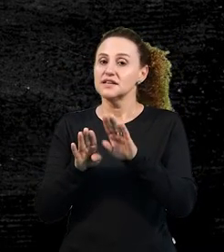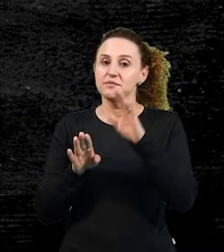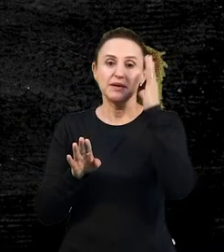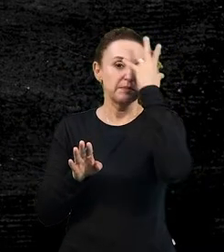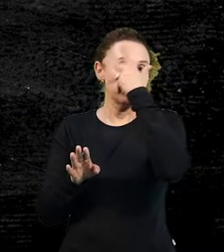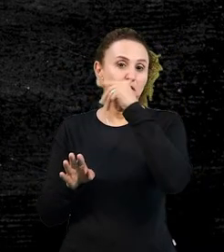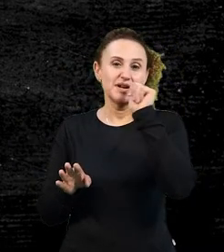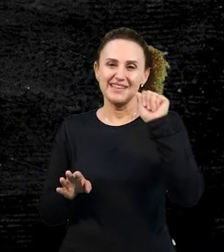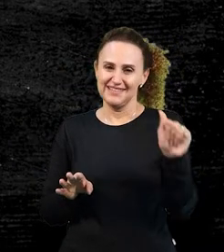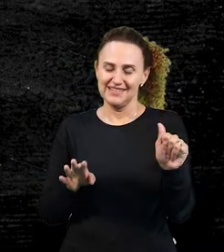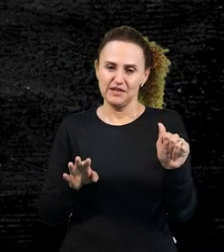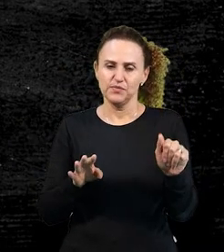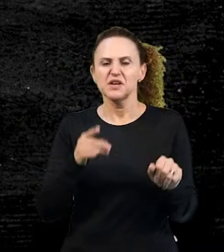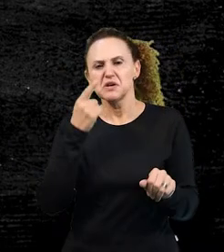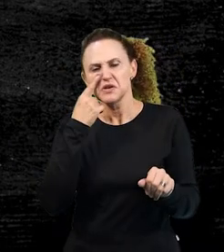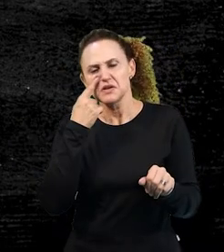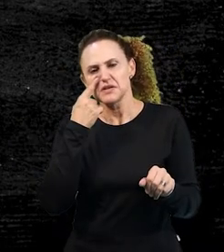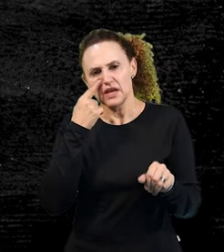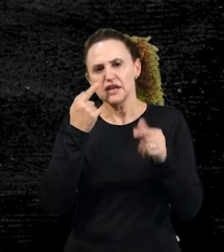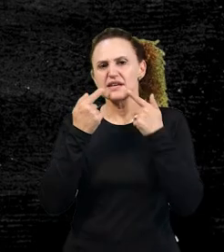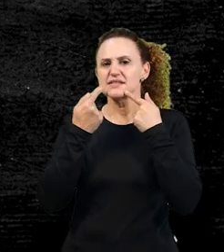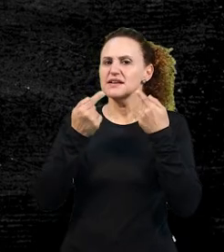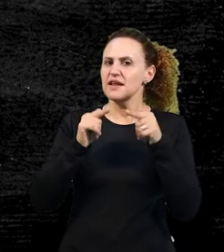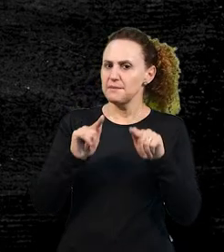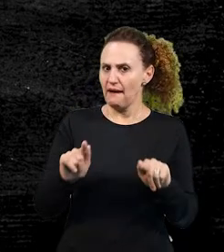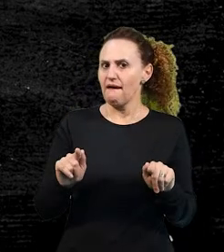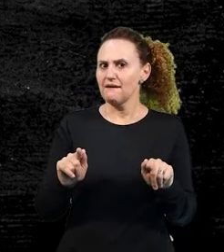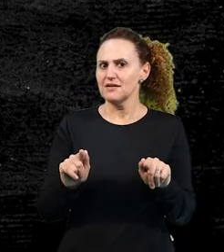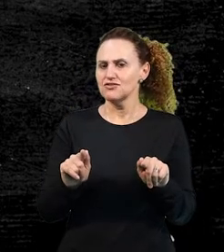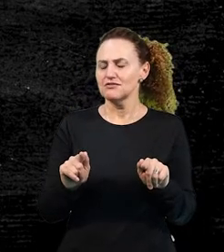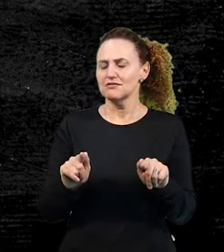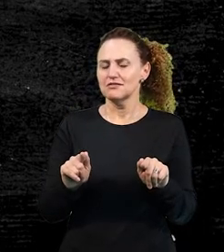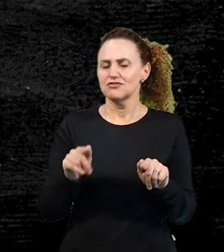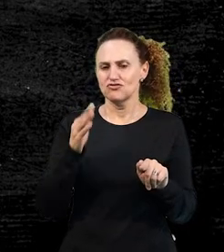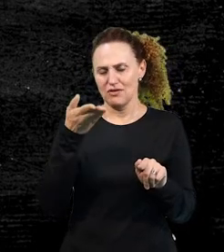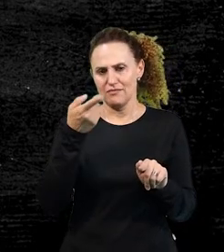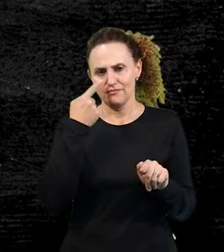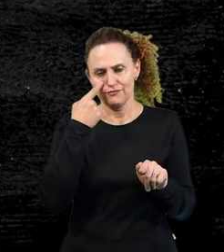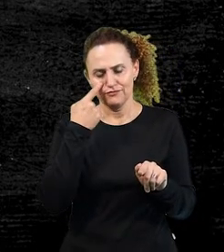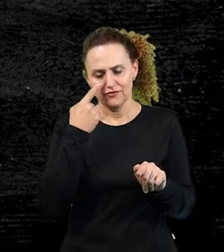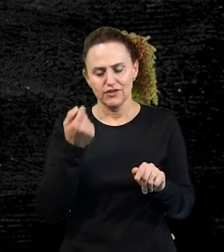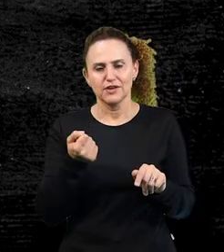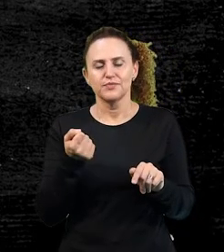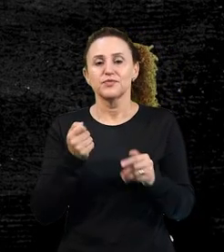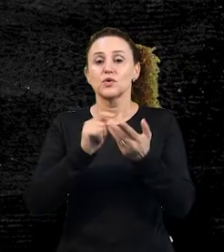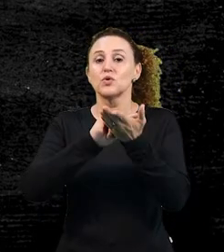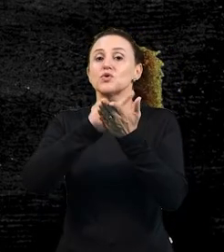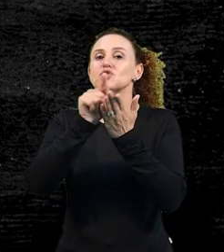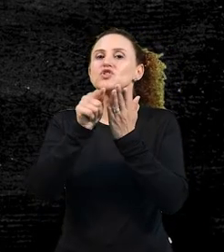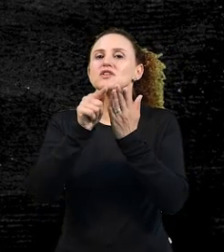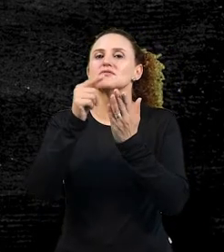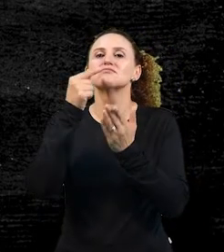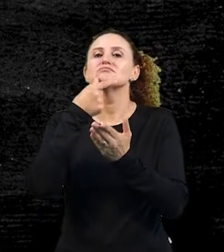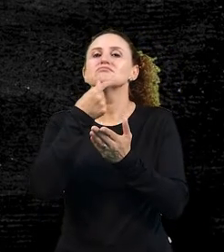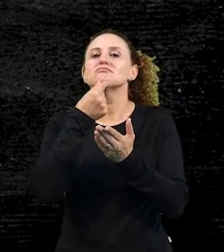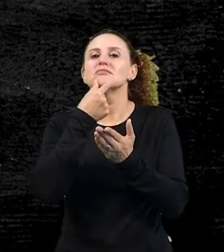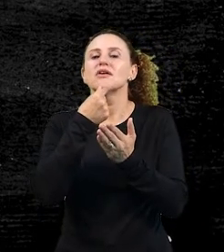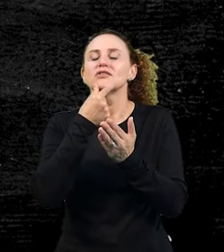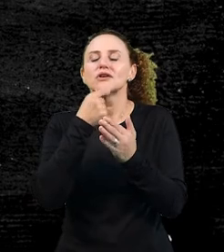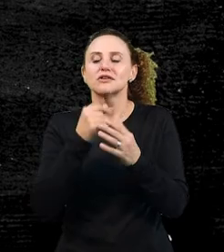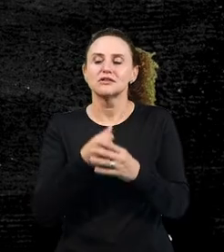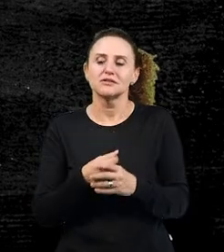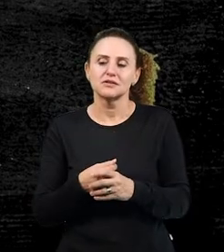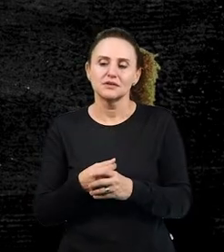gramáticas a gente encontra, falando, então, que o gênero masculino, ele